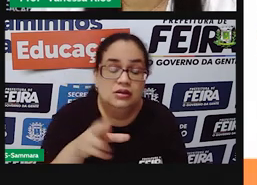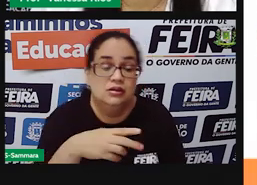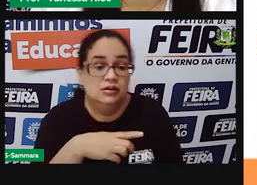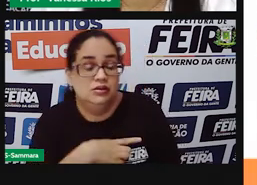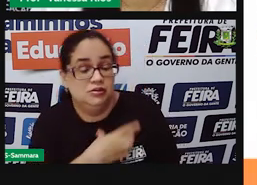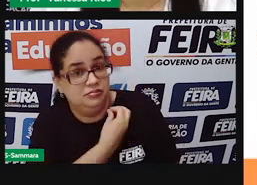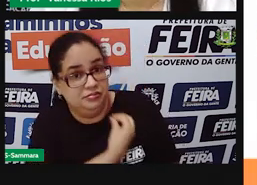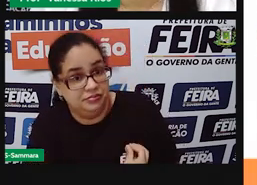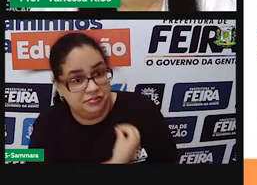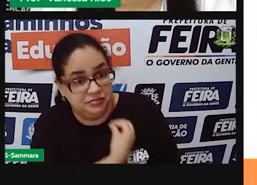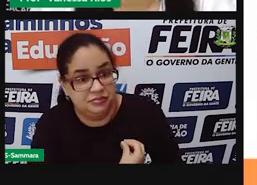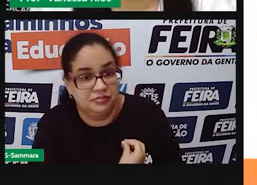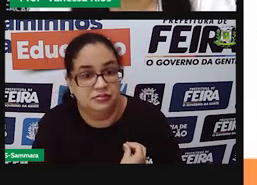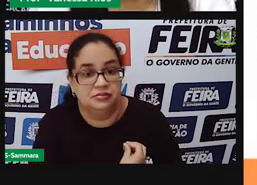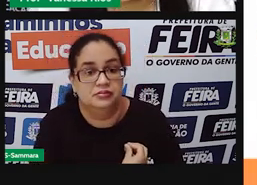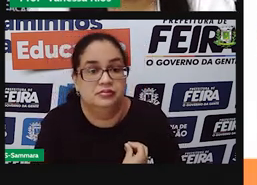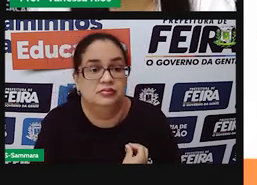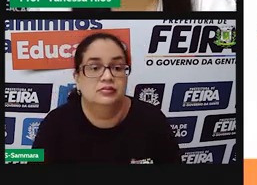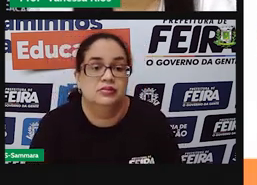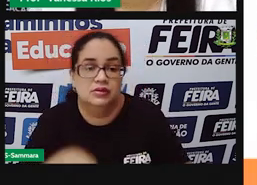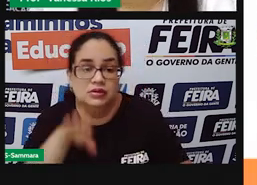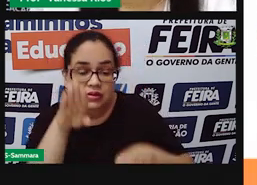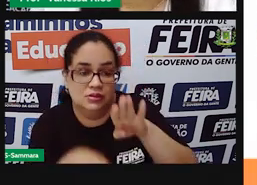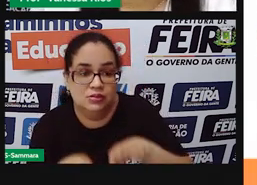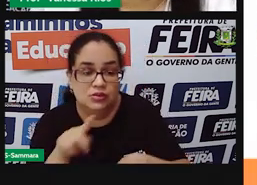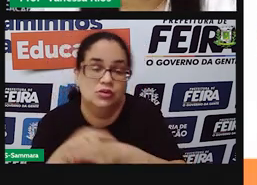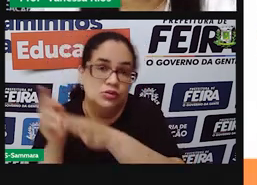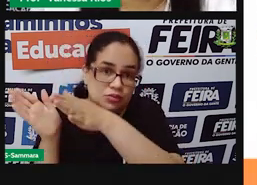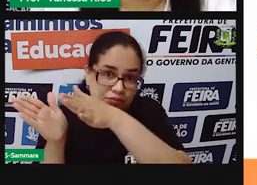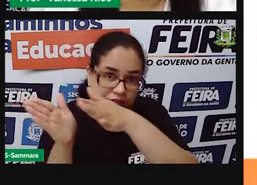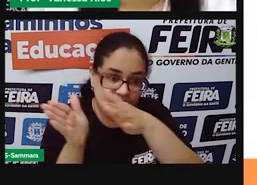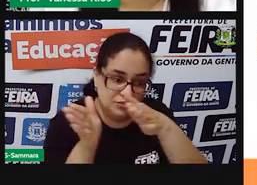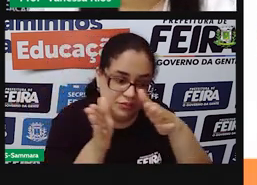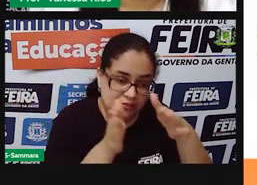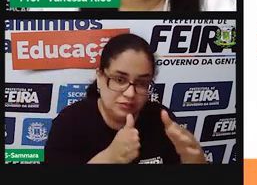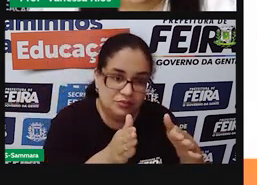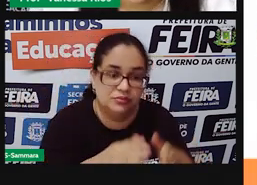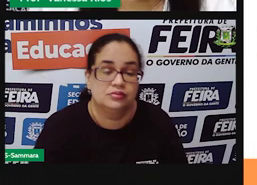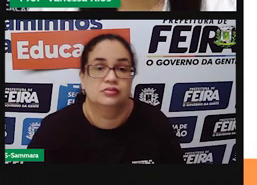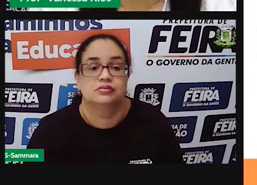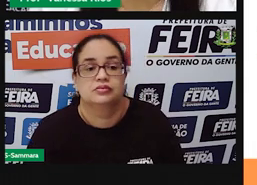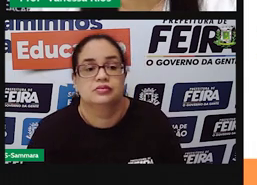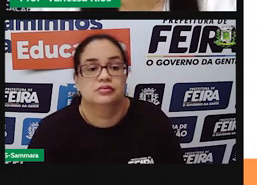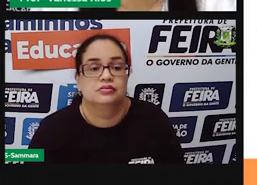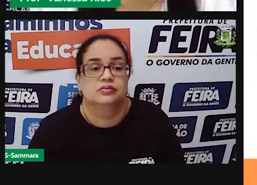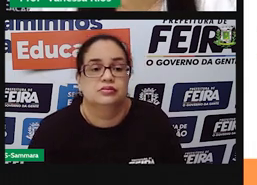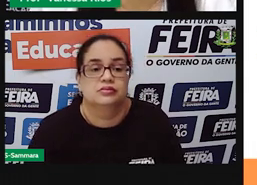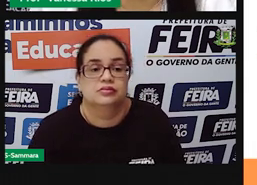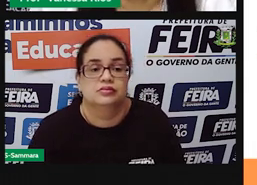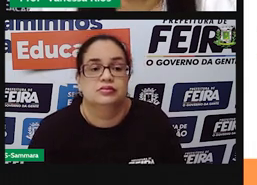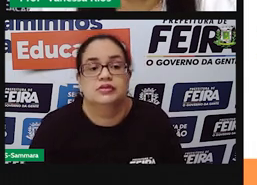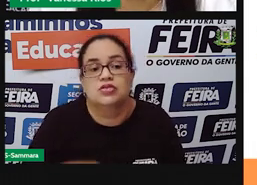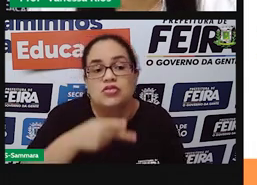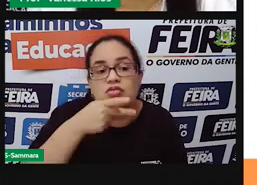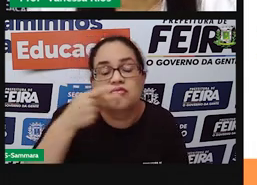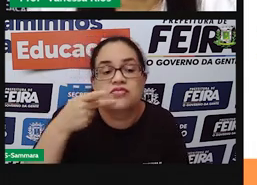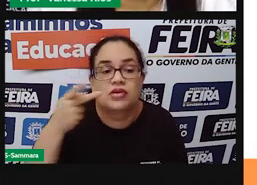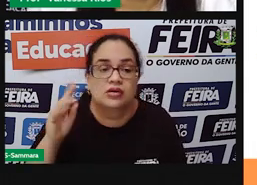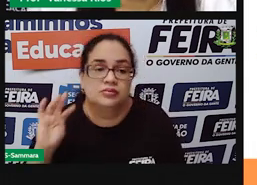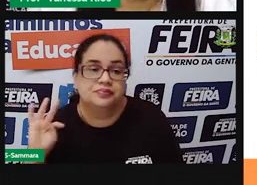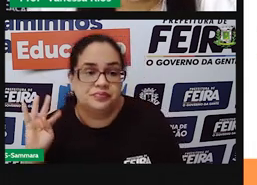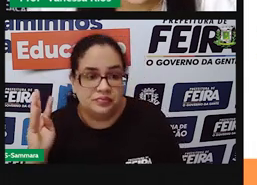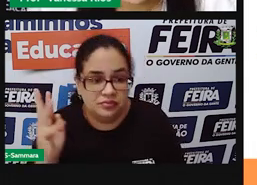aparecerem, dependendo do tempo e dependendo do modo. Então, quando a gente fala do modo